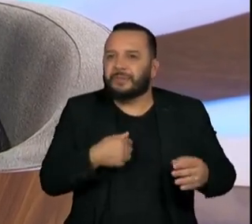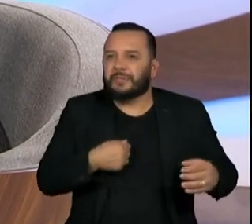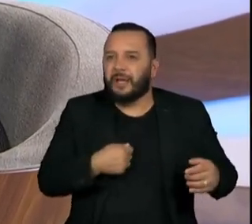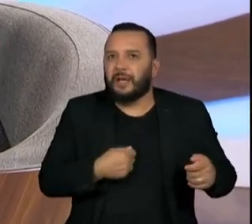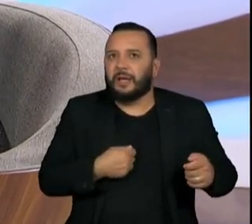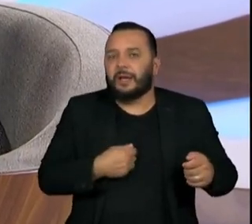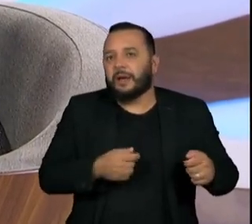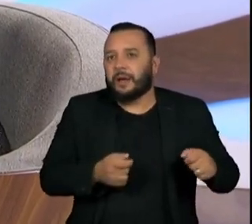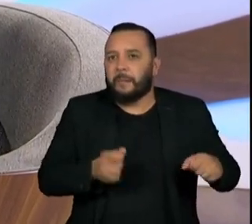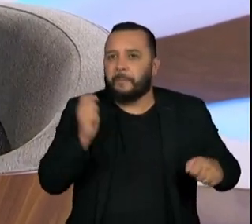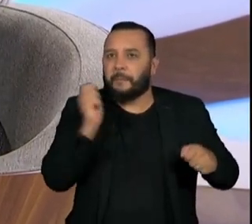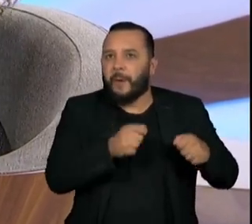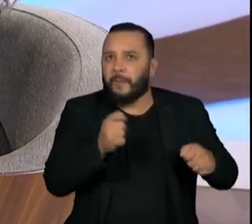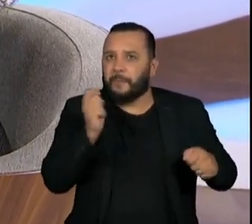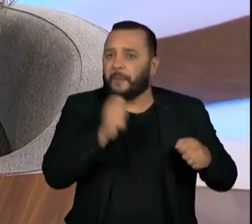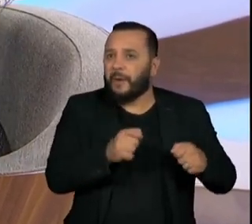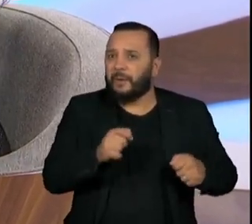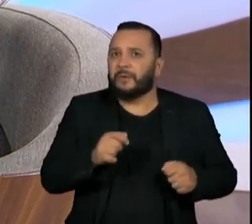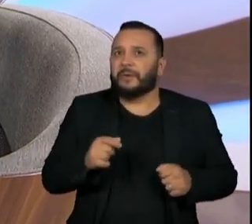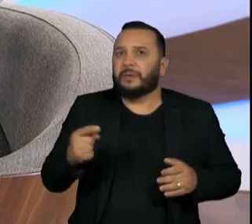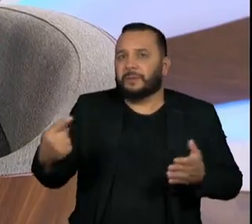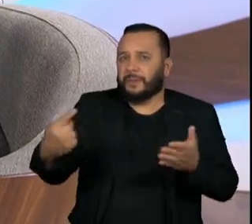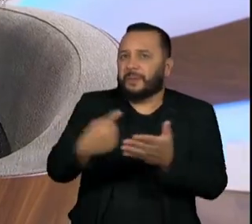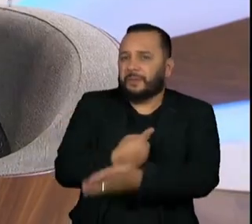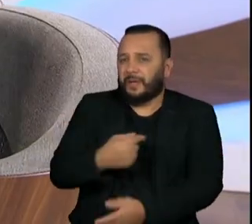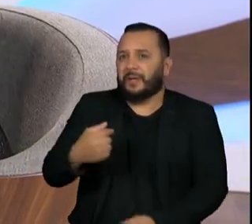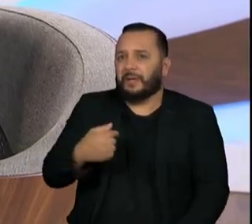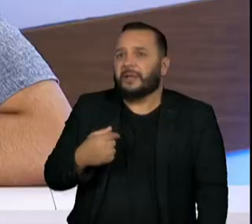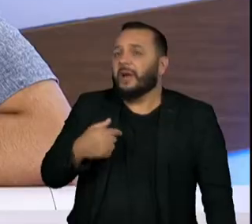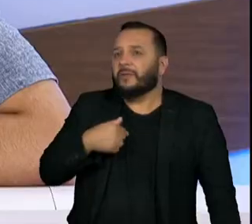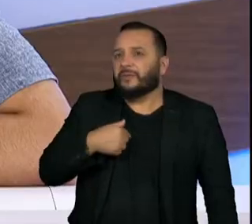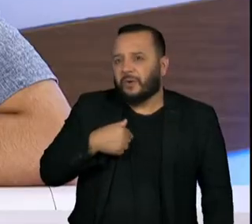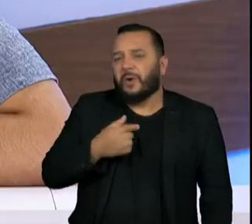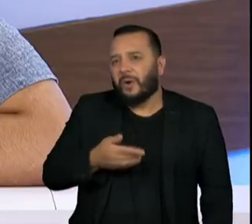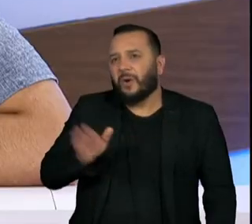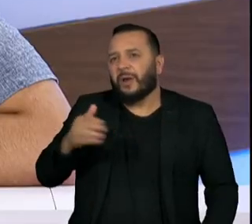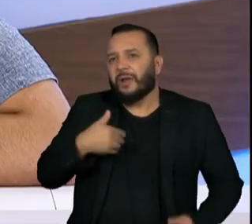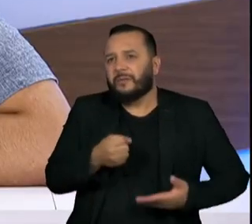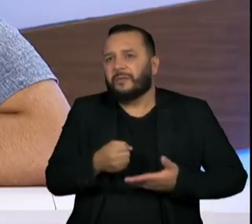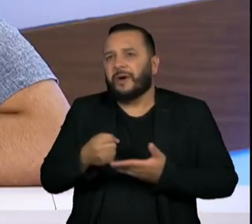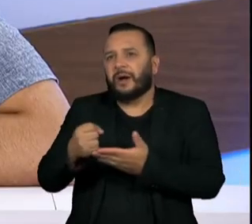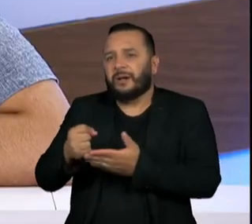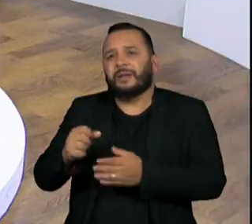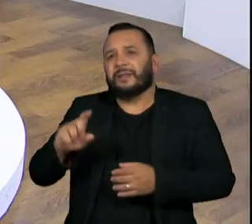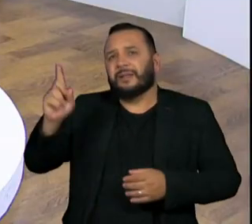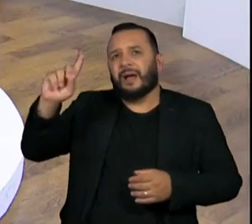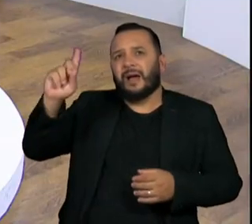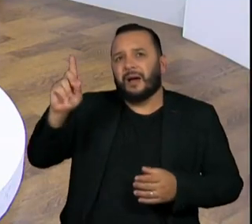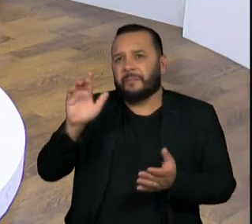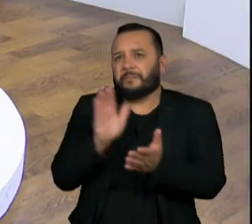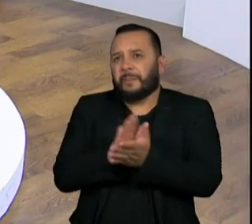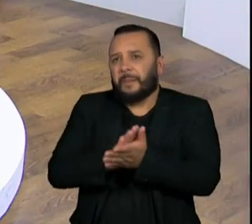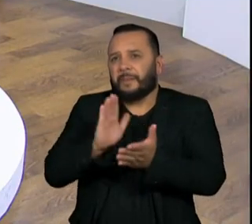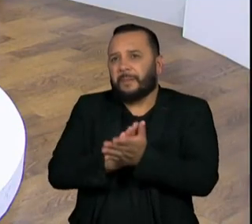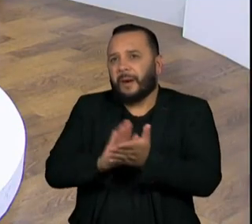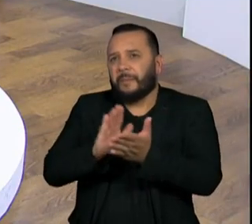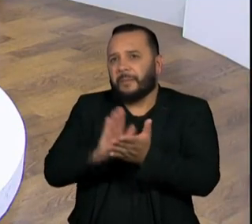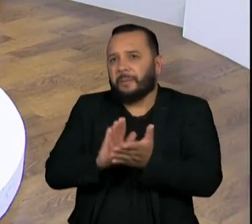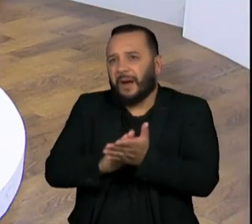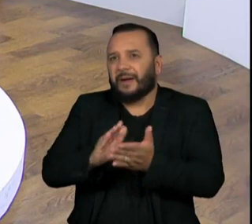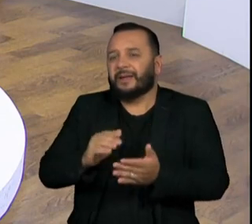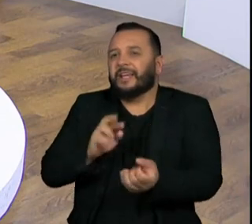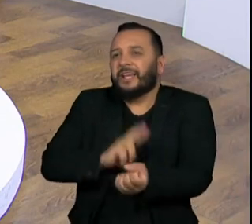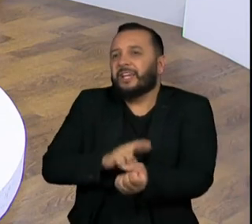assim, pergunta e resposta. Eu falei, fala, ó, ó, não, não me abandono, tá, tá, tá, essa coisa